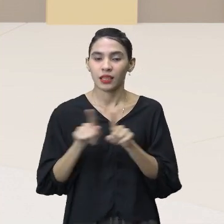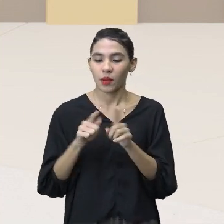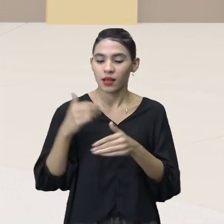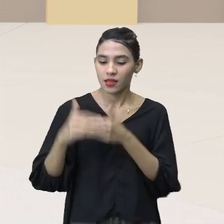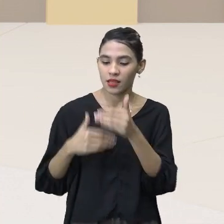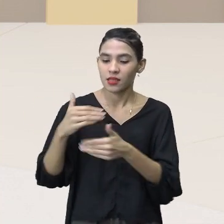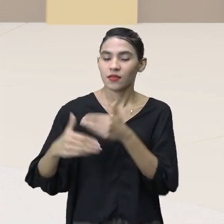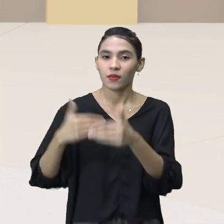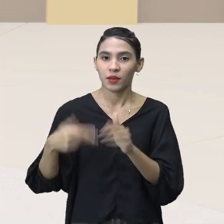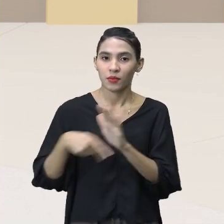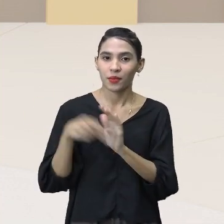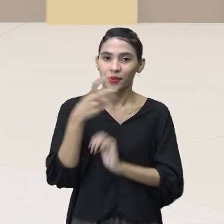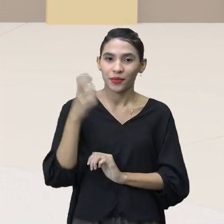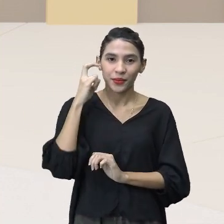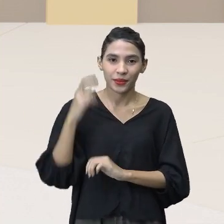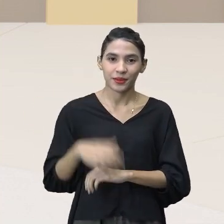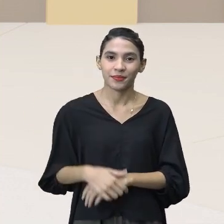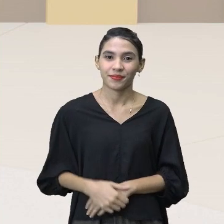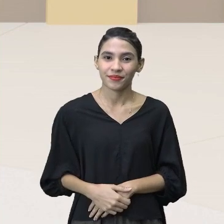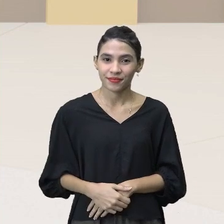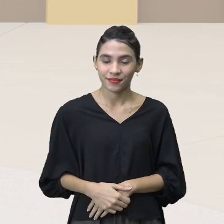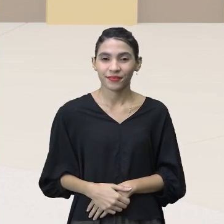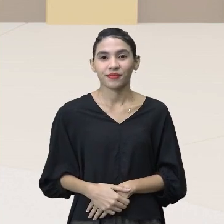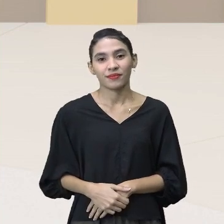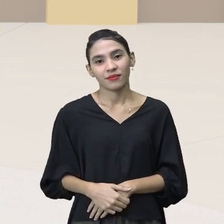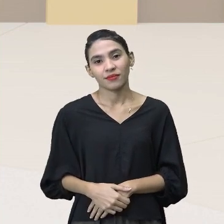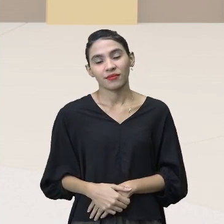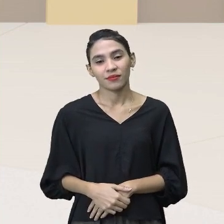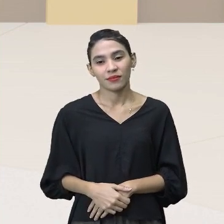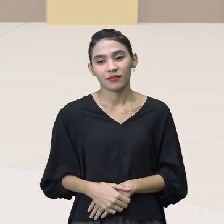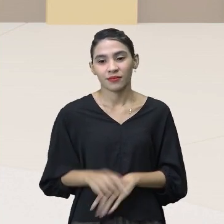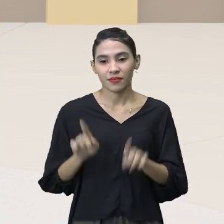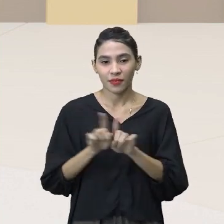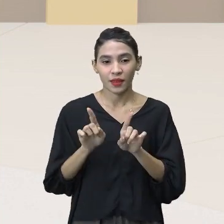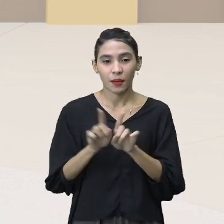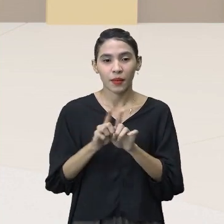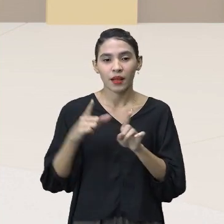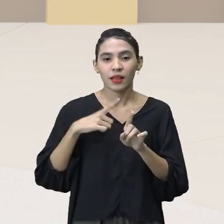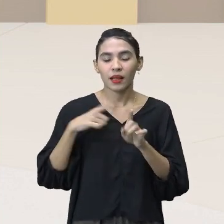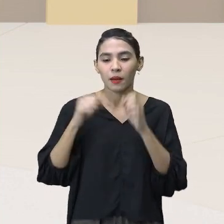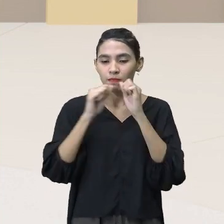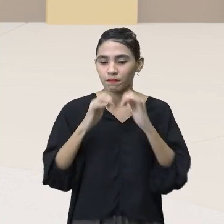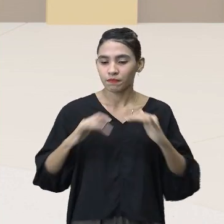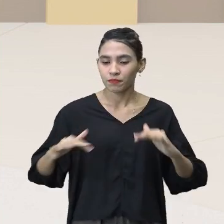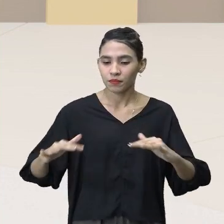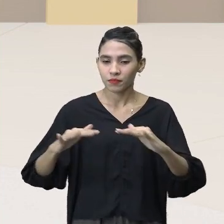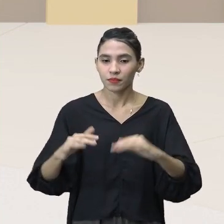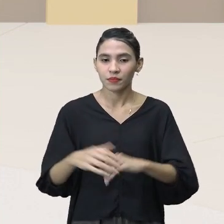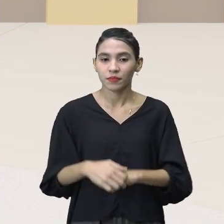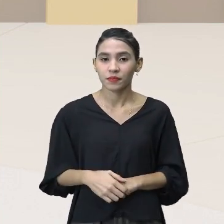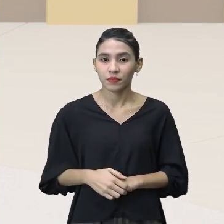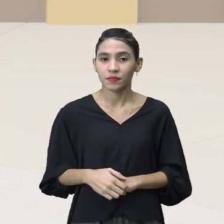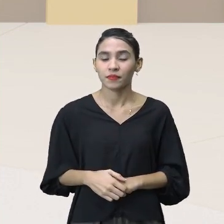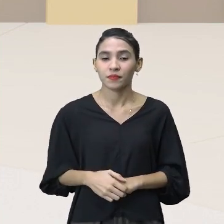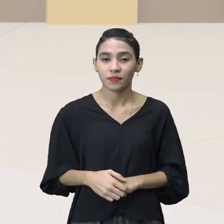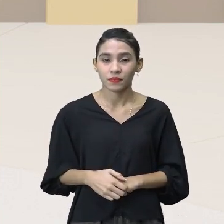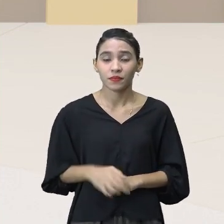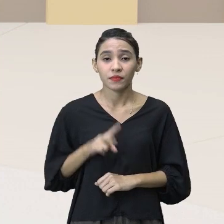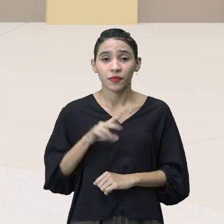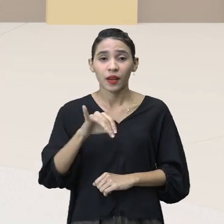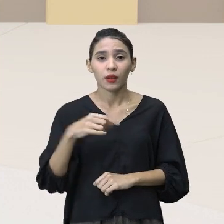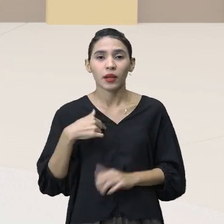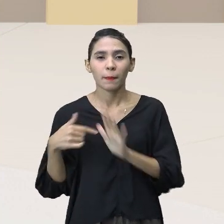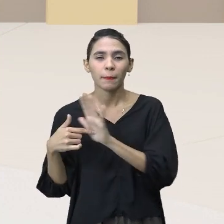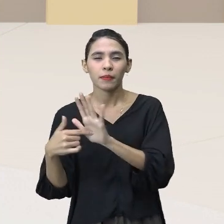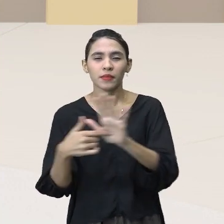desenvolvimento da cultura. Isso vai trazer para a gente um amplo horizonte, né, pode voltar a cartela, vai trazer para a gente